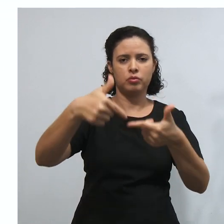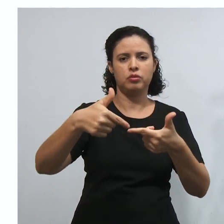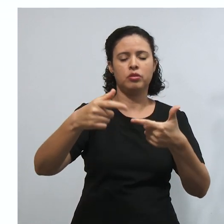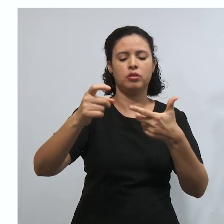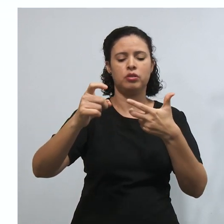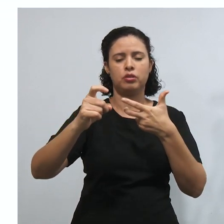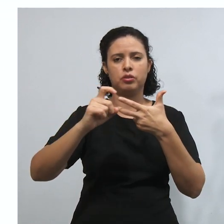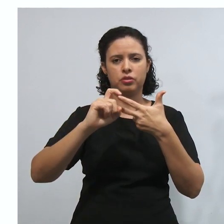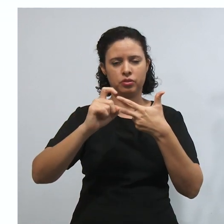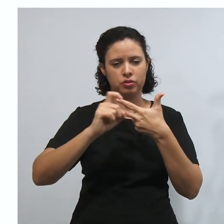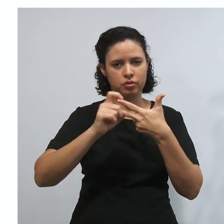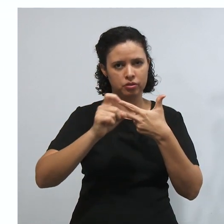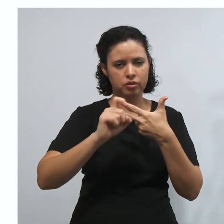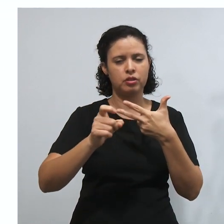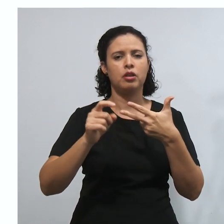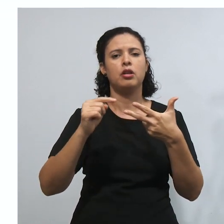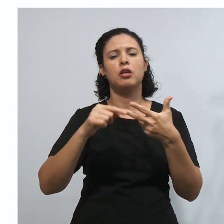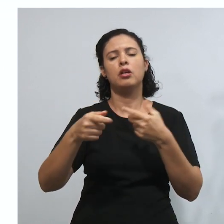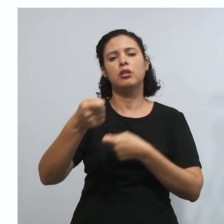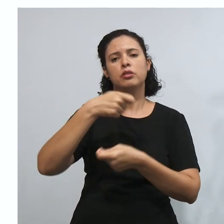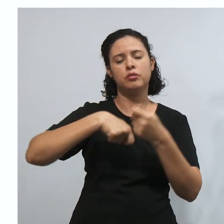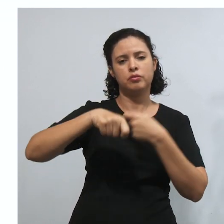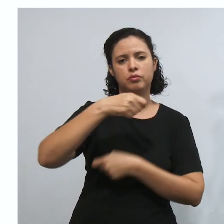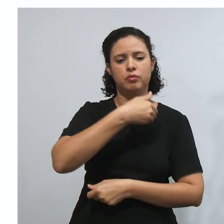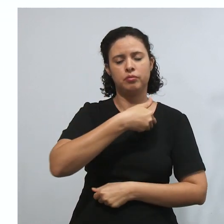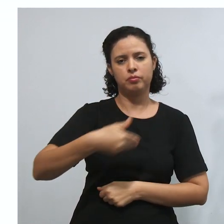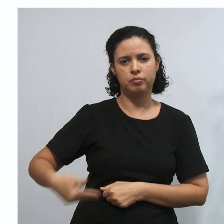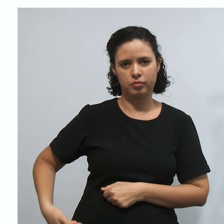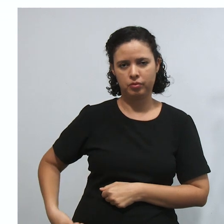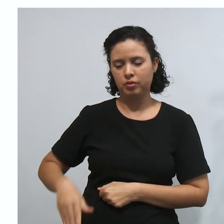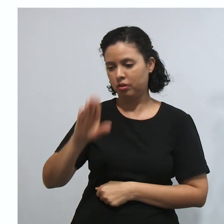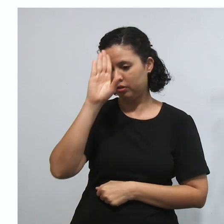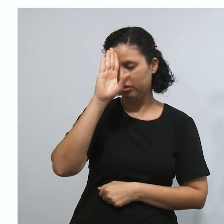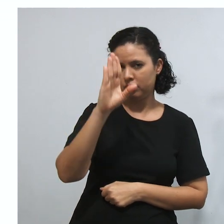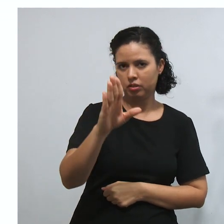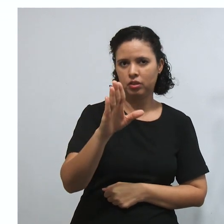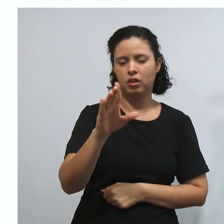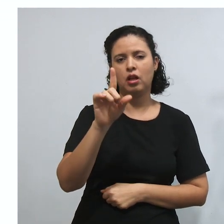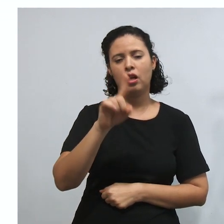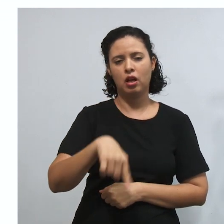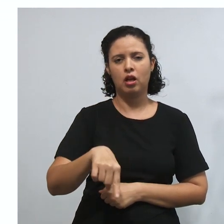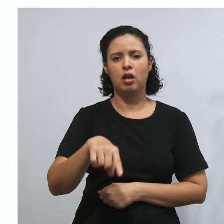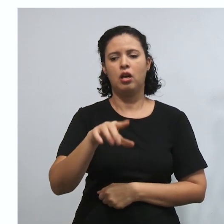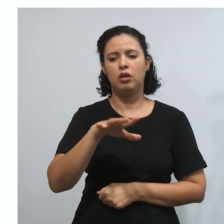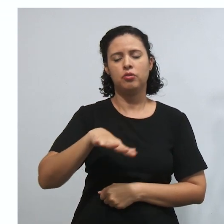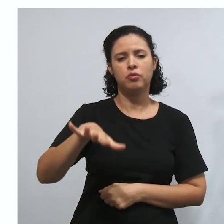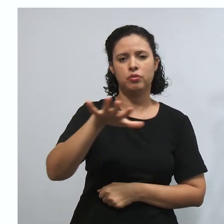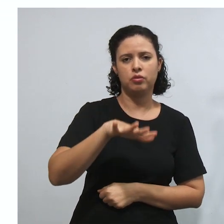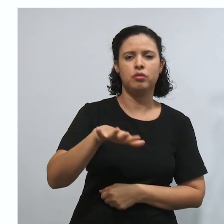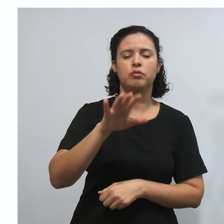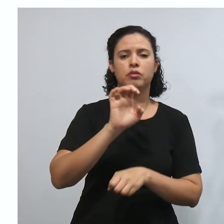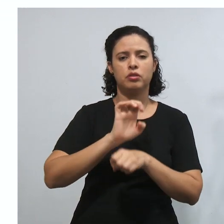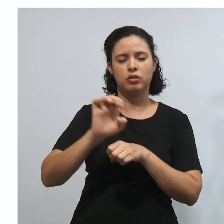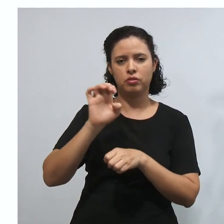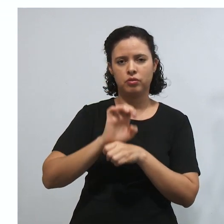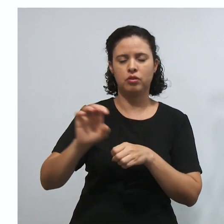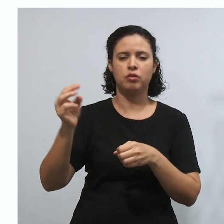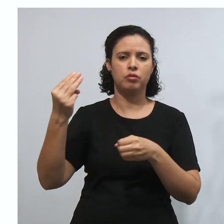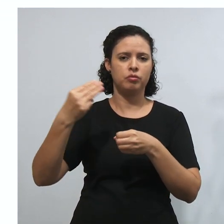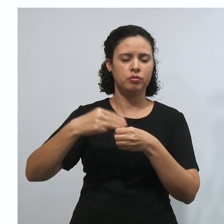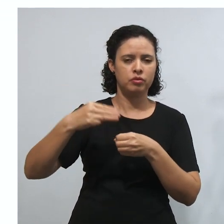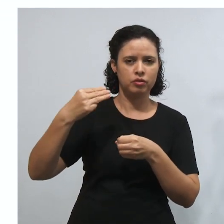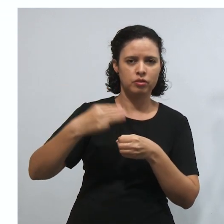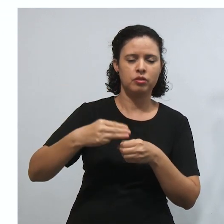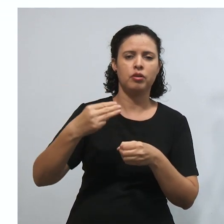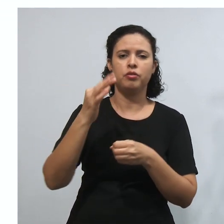judiciário e a administração pública direta e indireta na esfera federal, estadual e municipal. Percebam, aqui,